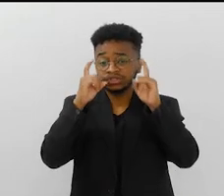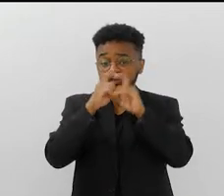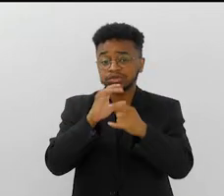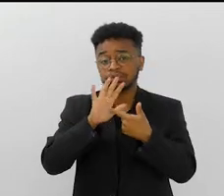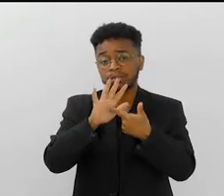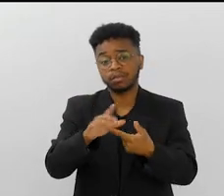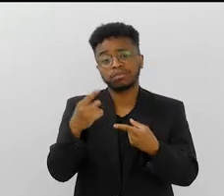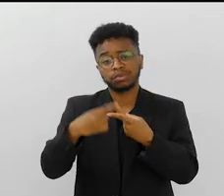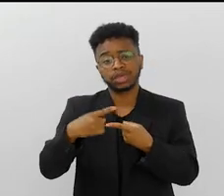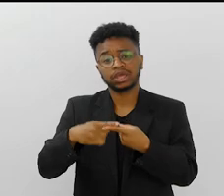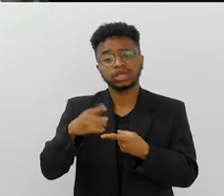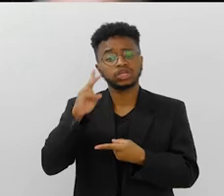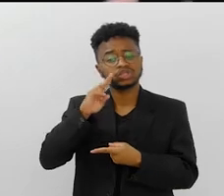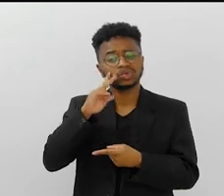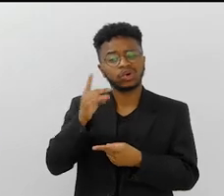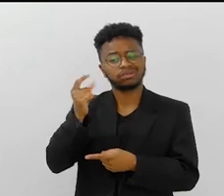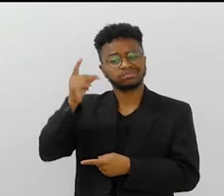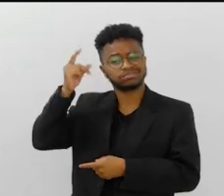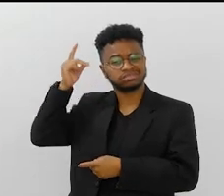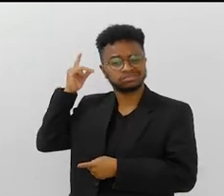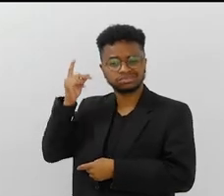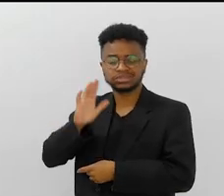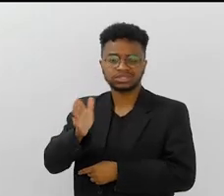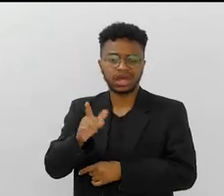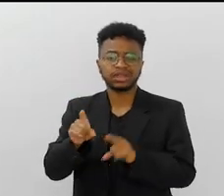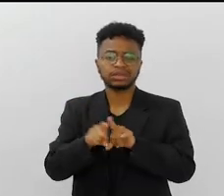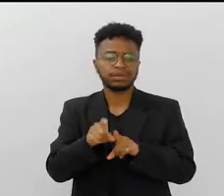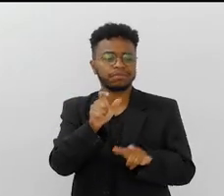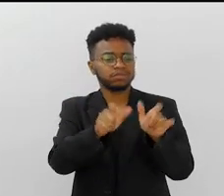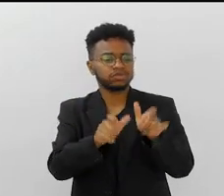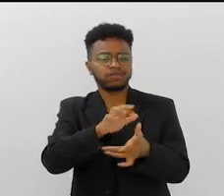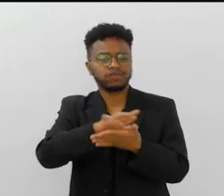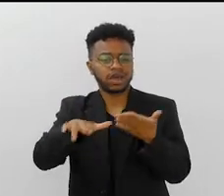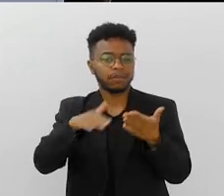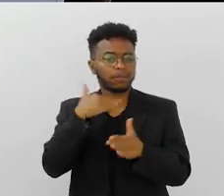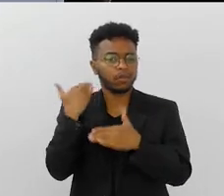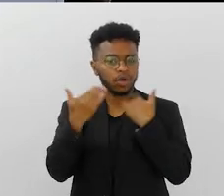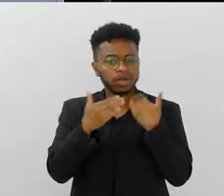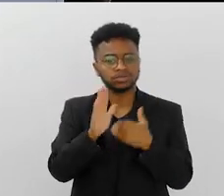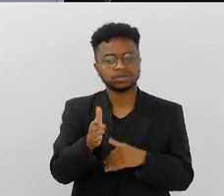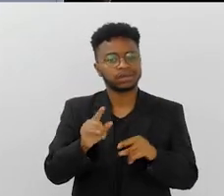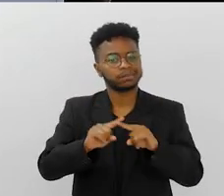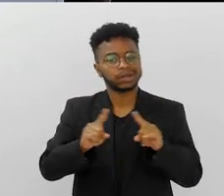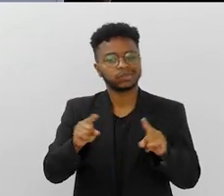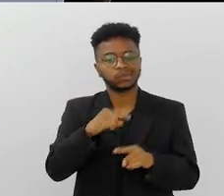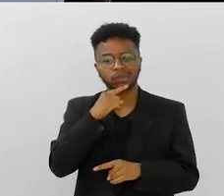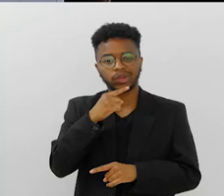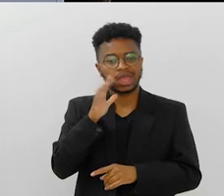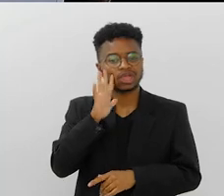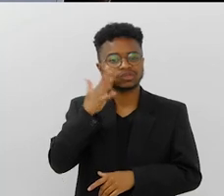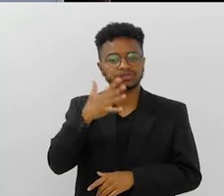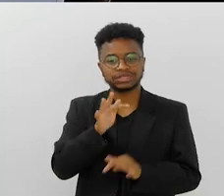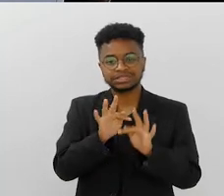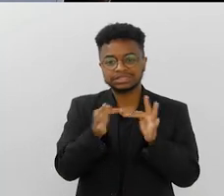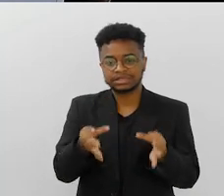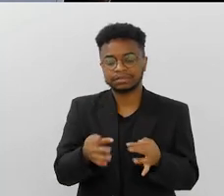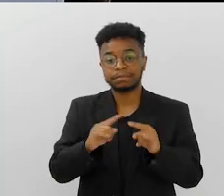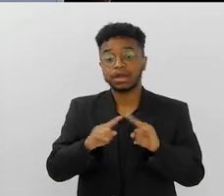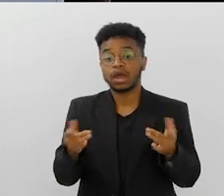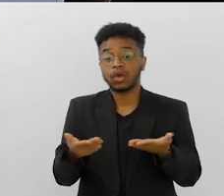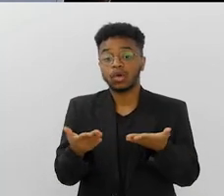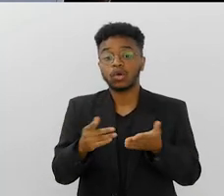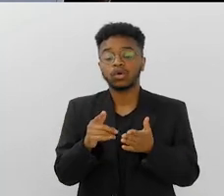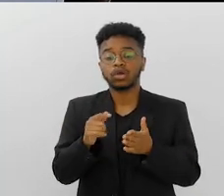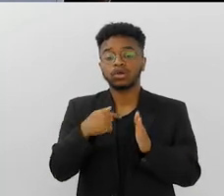Só que é muito difícil porque é história que também já está muito distante do passado, vários personagens já morreram, então não é tão simples de resolver. O livro que